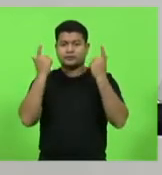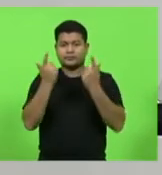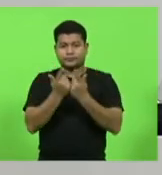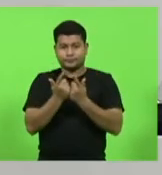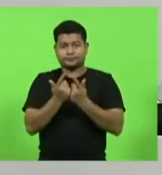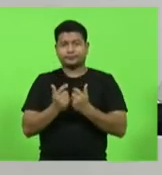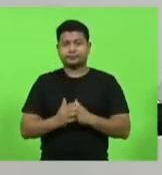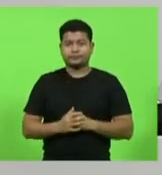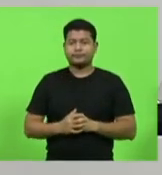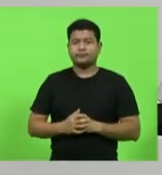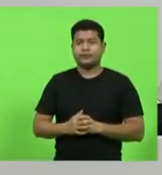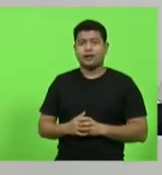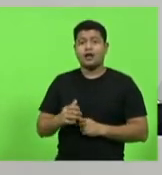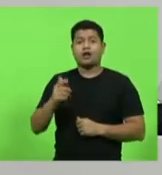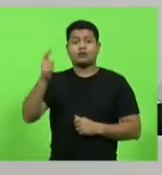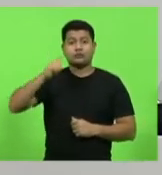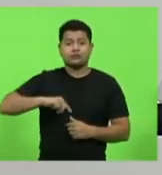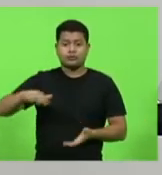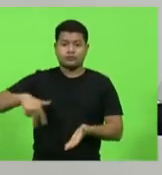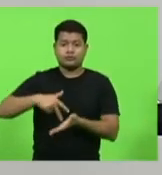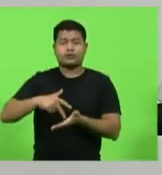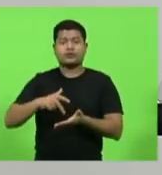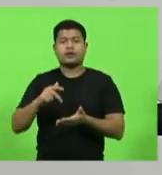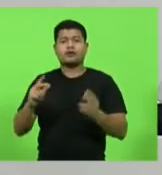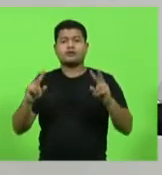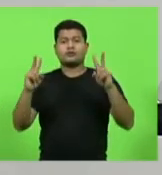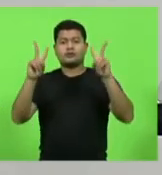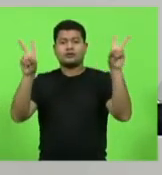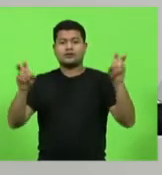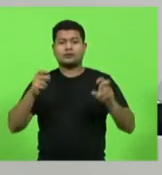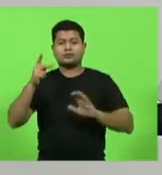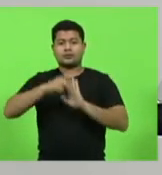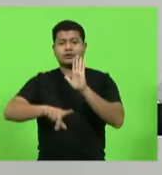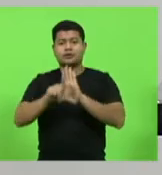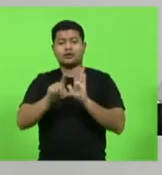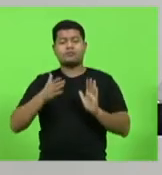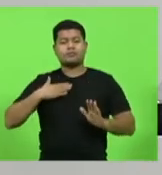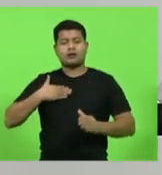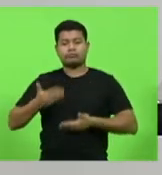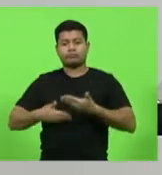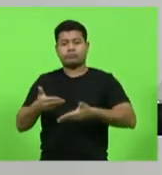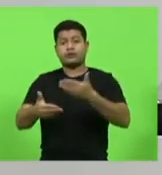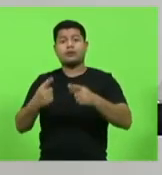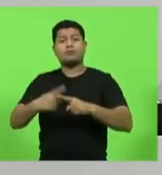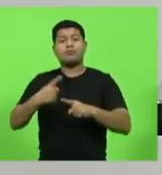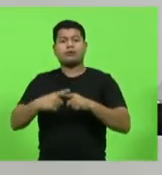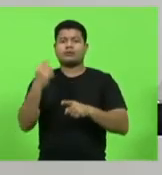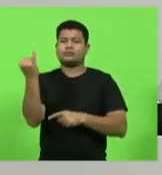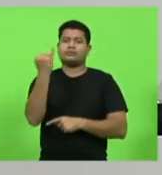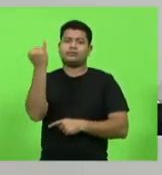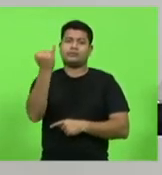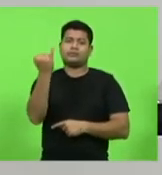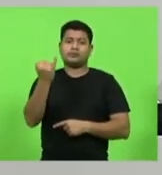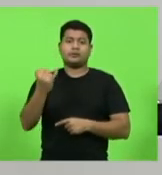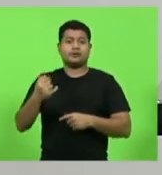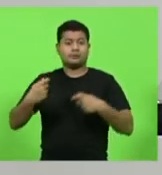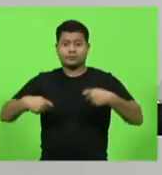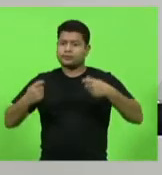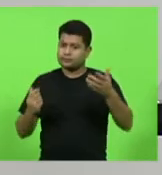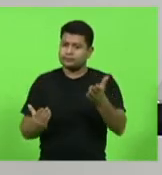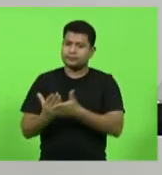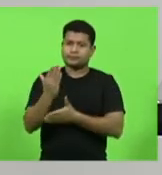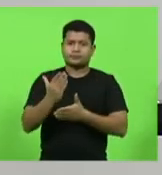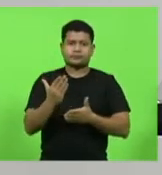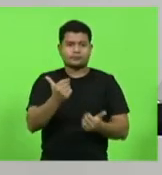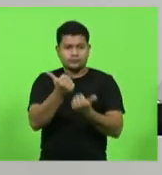sobre um dos meus projetos de lei que tramita na casa e por que é um projeto de lei tão relevante e por que deve ser aprovado e contar com o